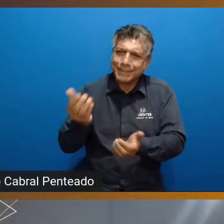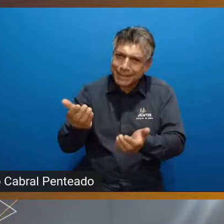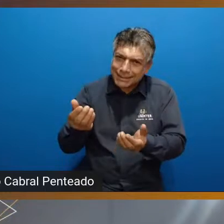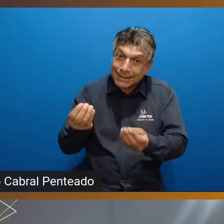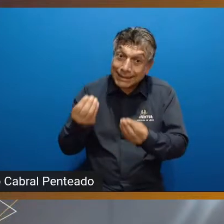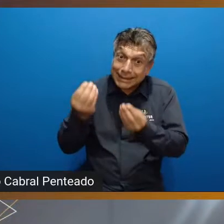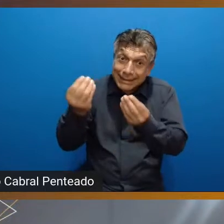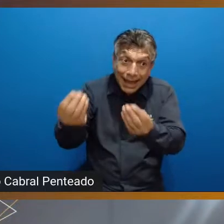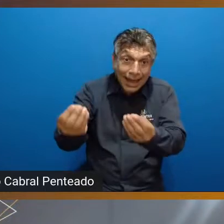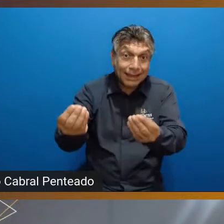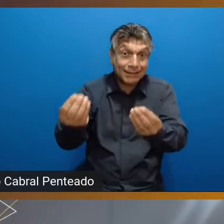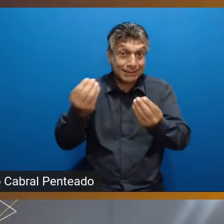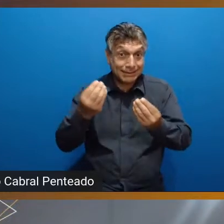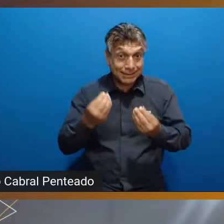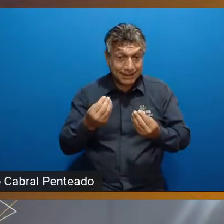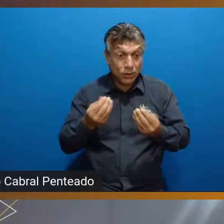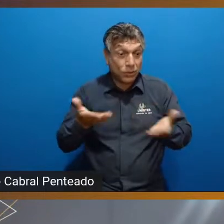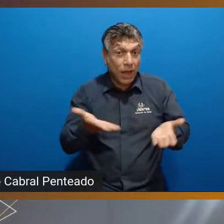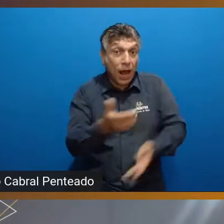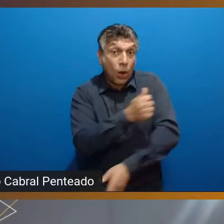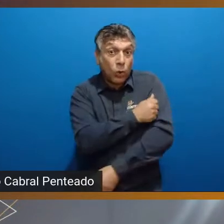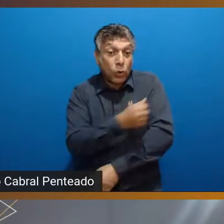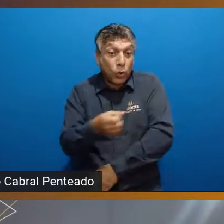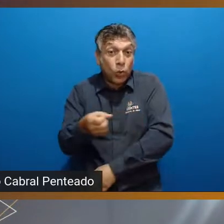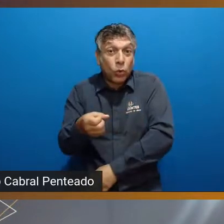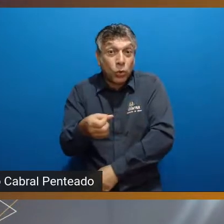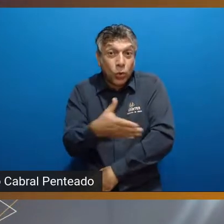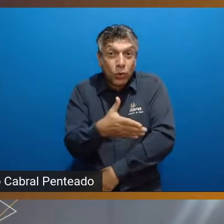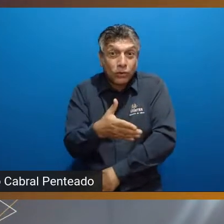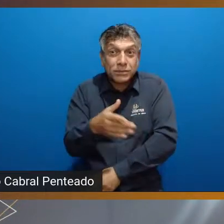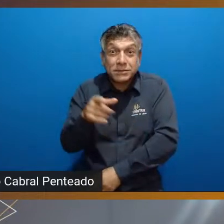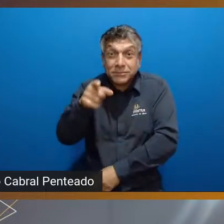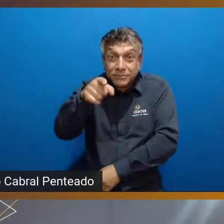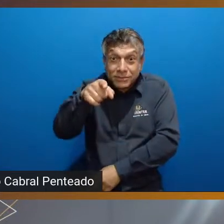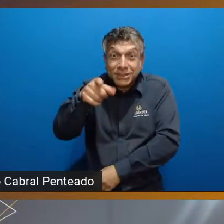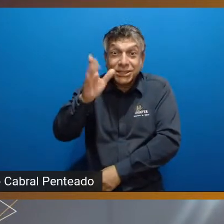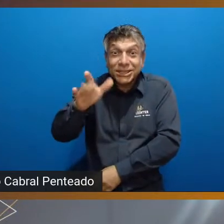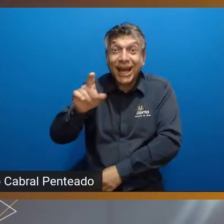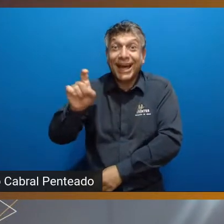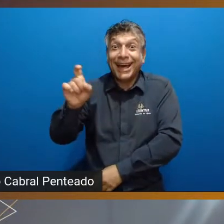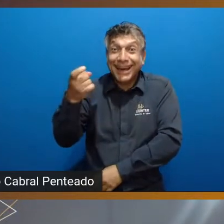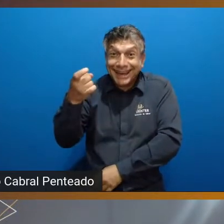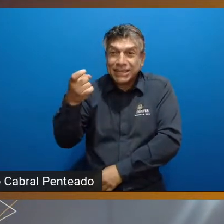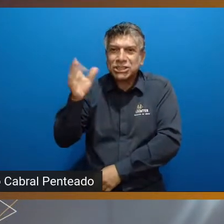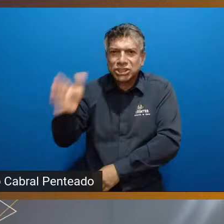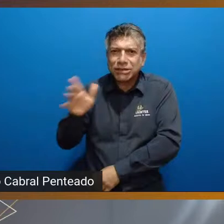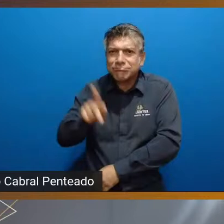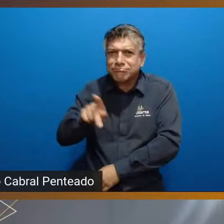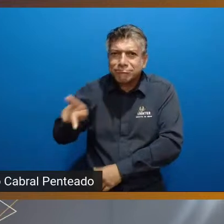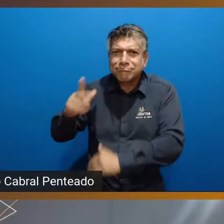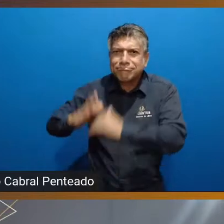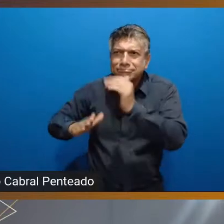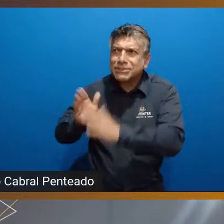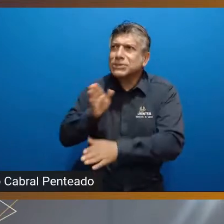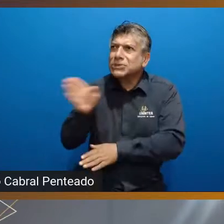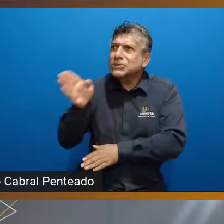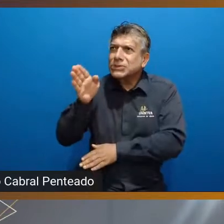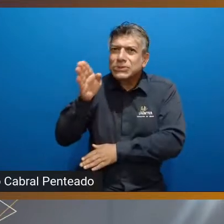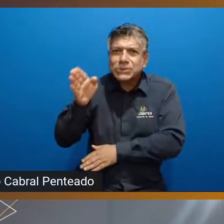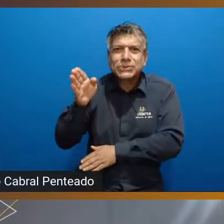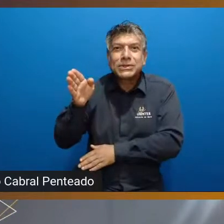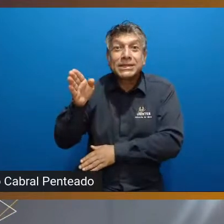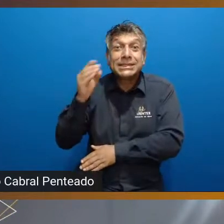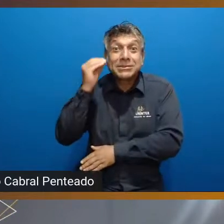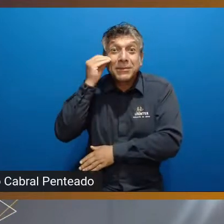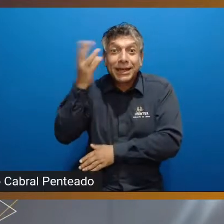alunos de centros de hoje as boas práticas que vocês, enquanto egresso, podem colaborar,